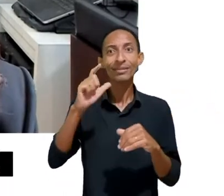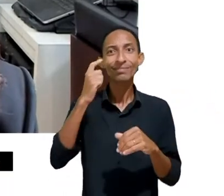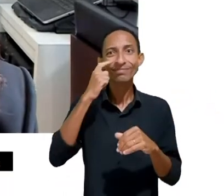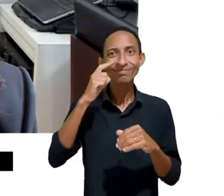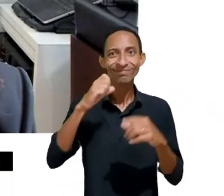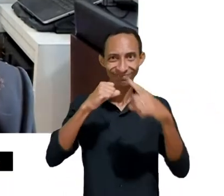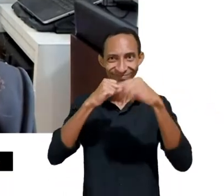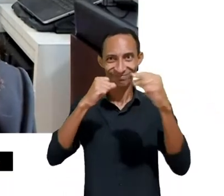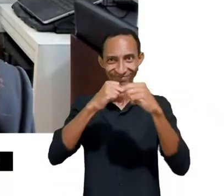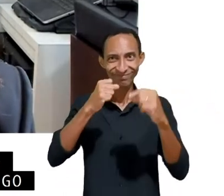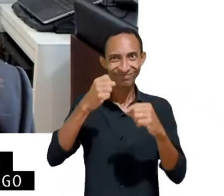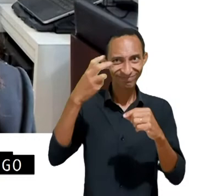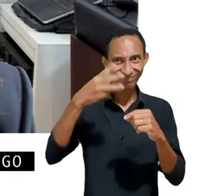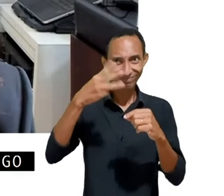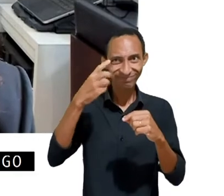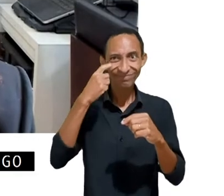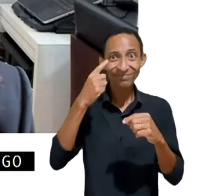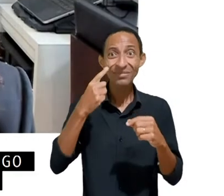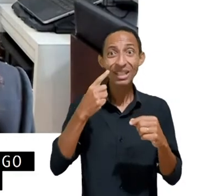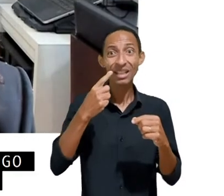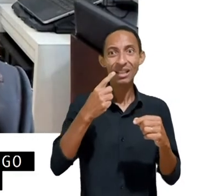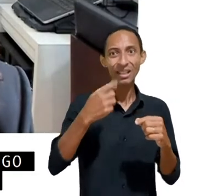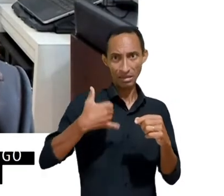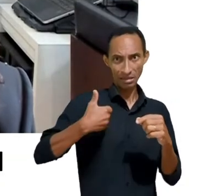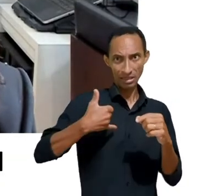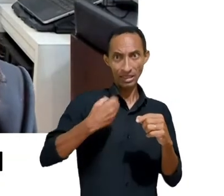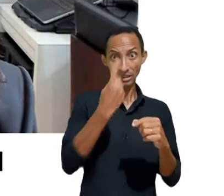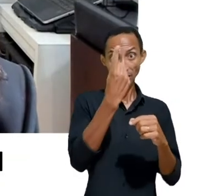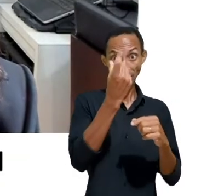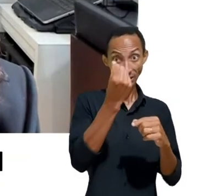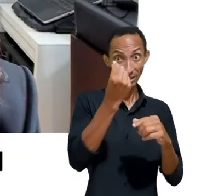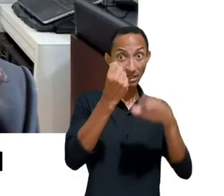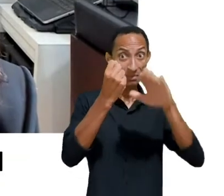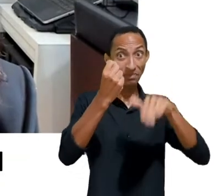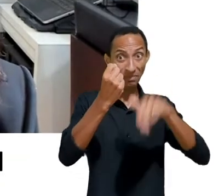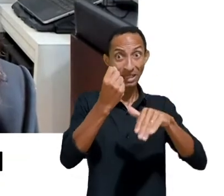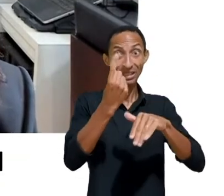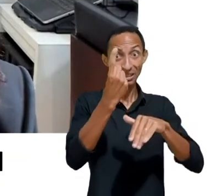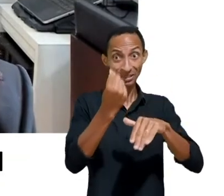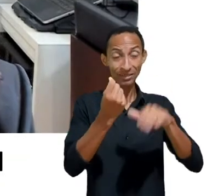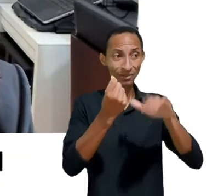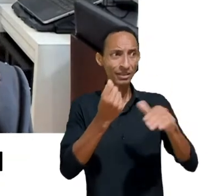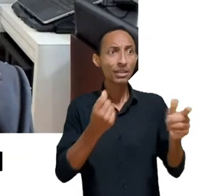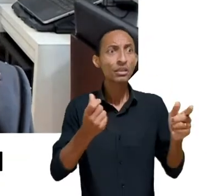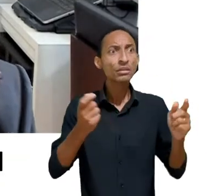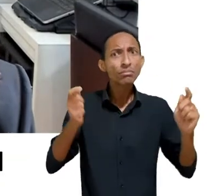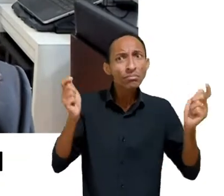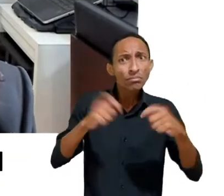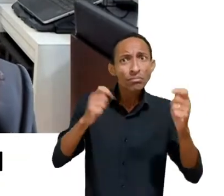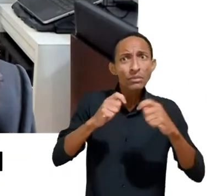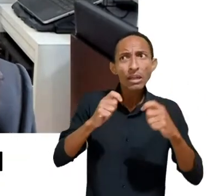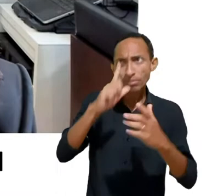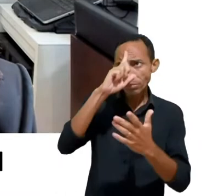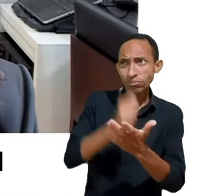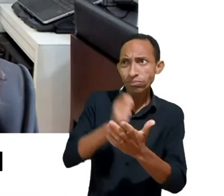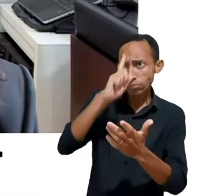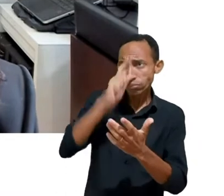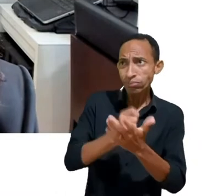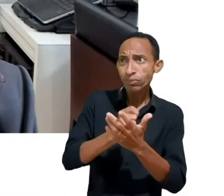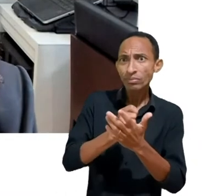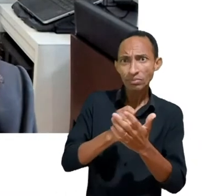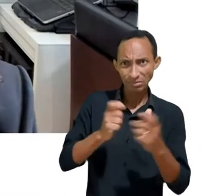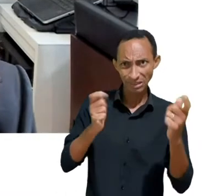menores de 16 anos são absolutamente incapazes perante atos da vida civil. Então, vai ser algo